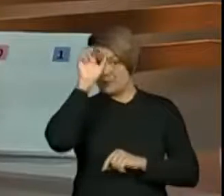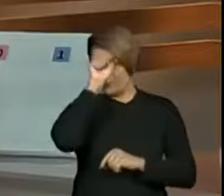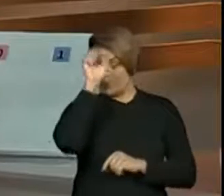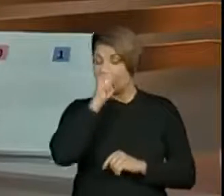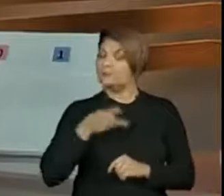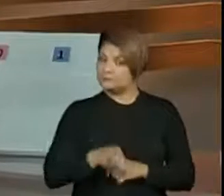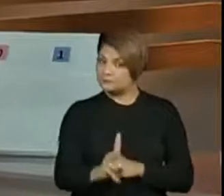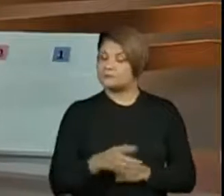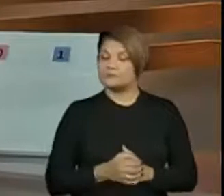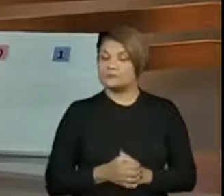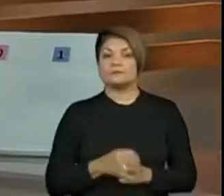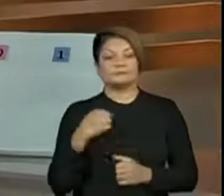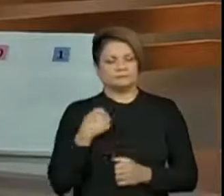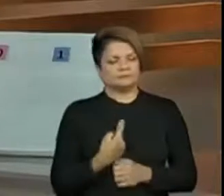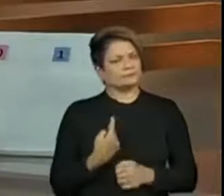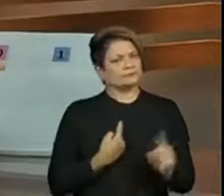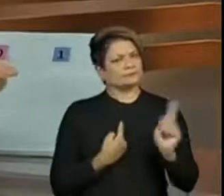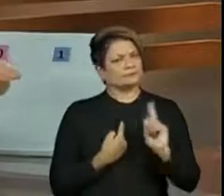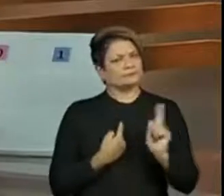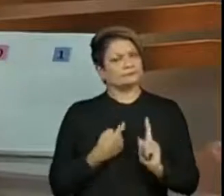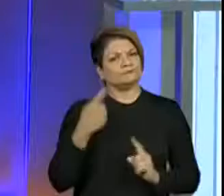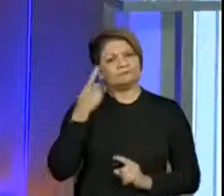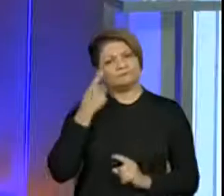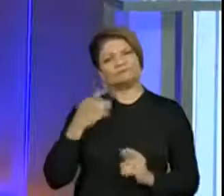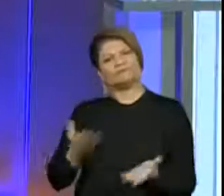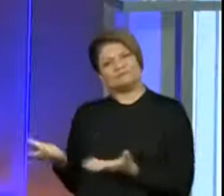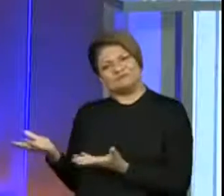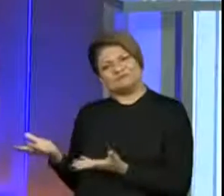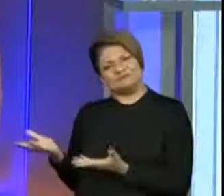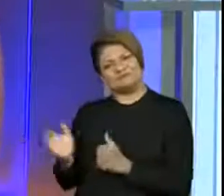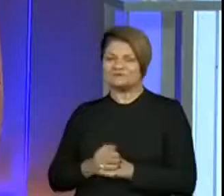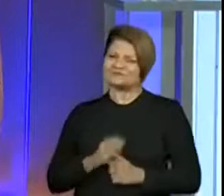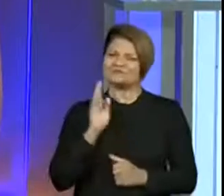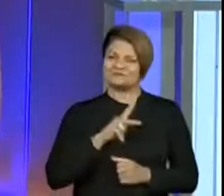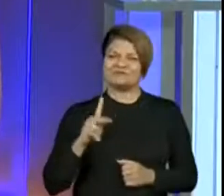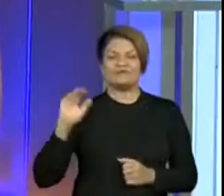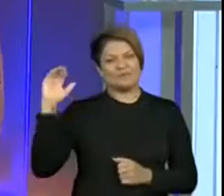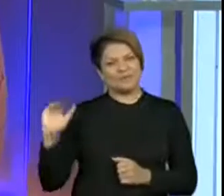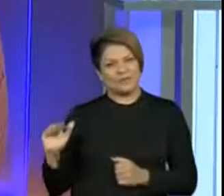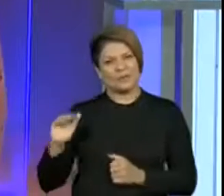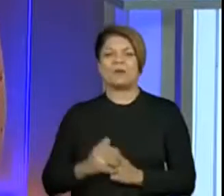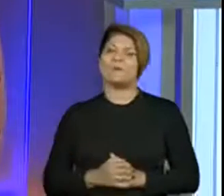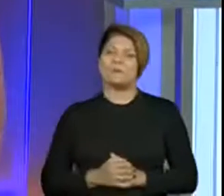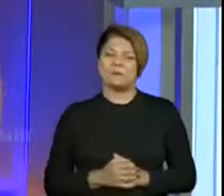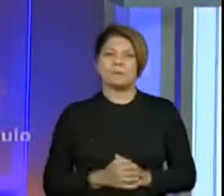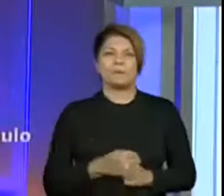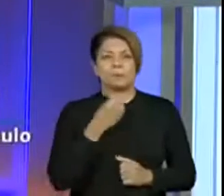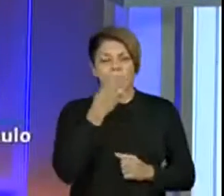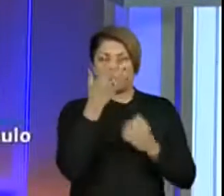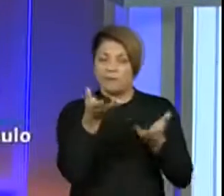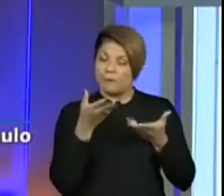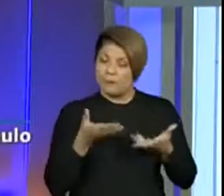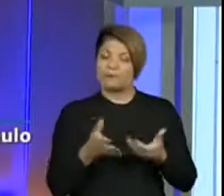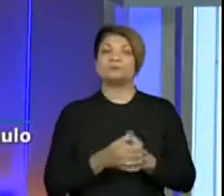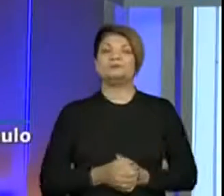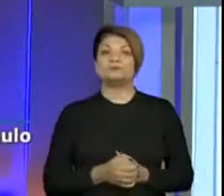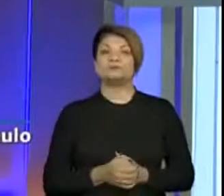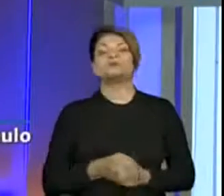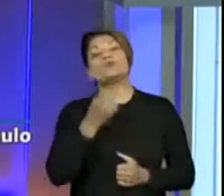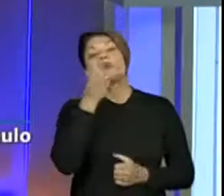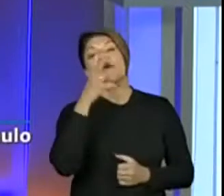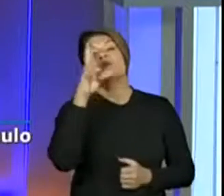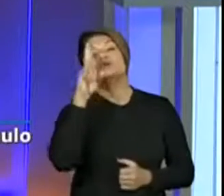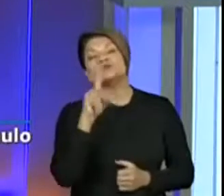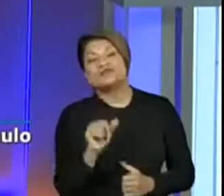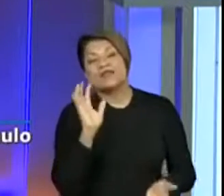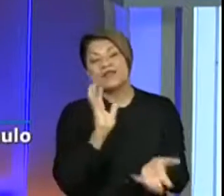E eu não estou sozinha. Olha quem está comigo, professora Joyce, seja bem-vinda. Obrigada, professora Genoveva. Bom